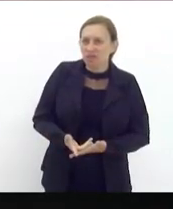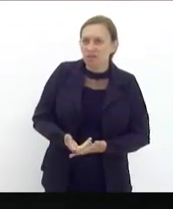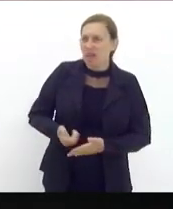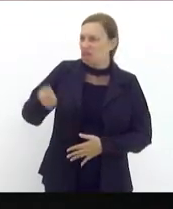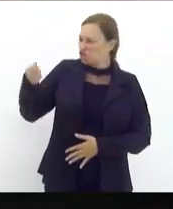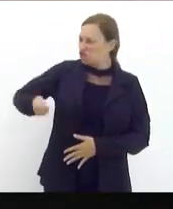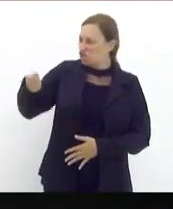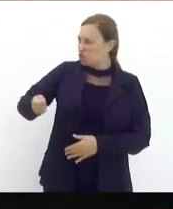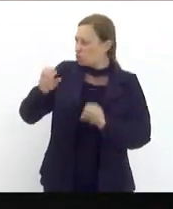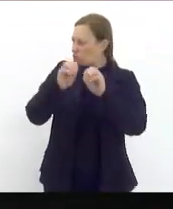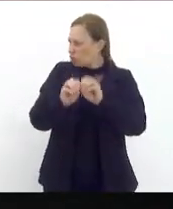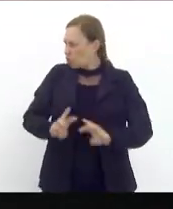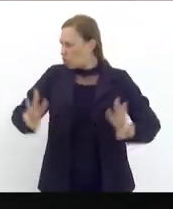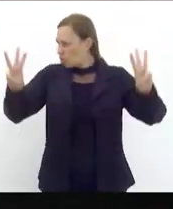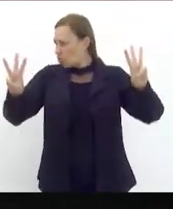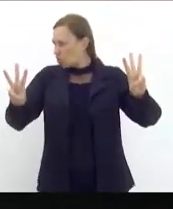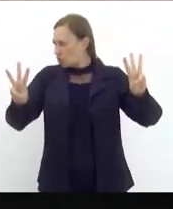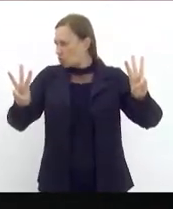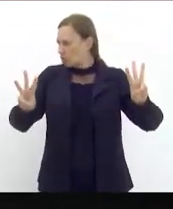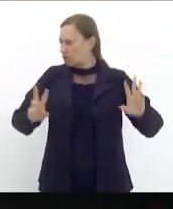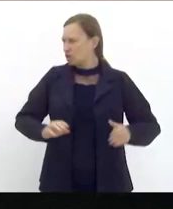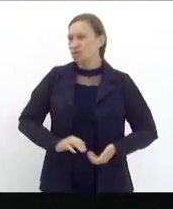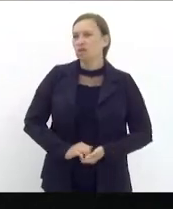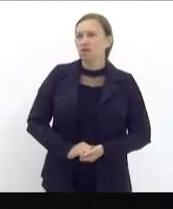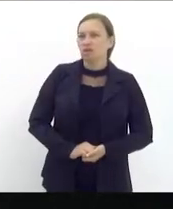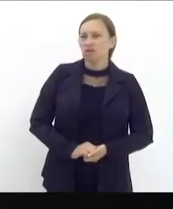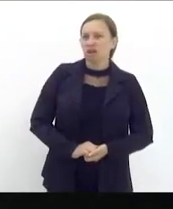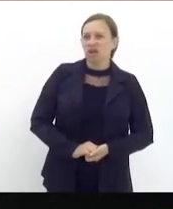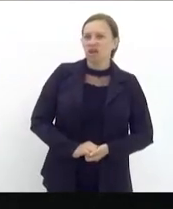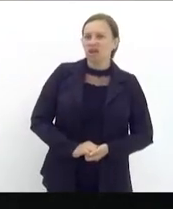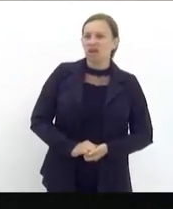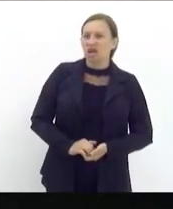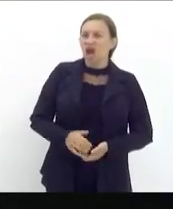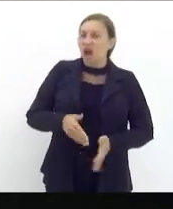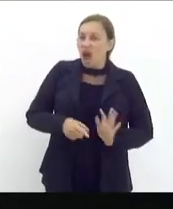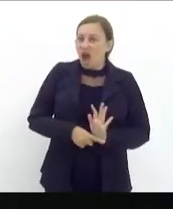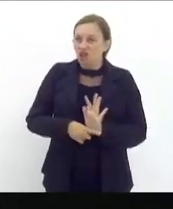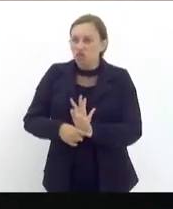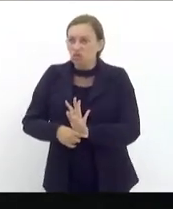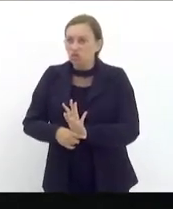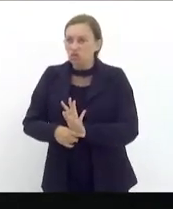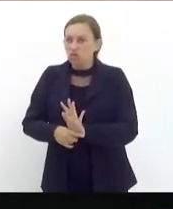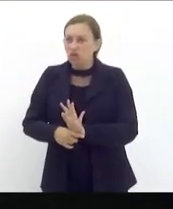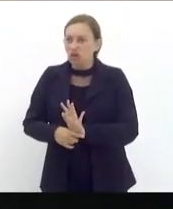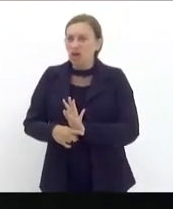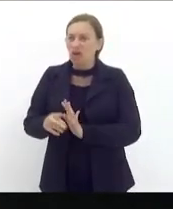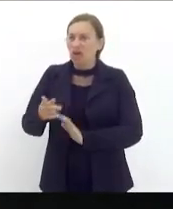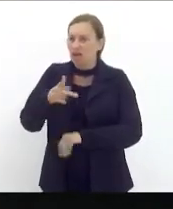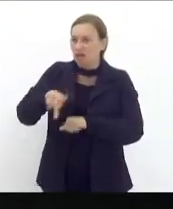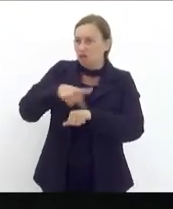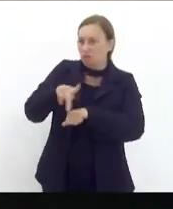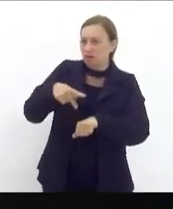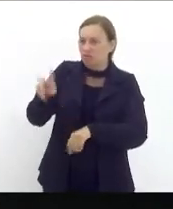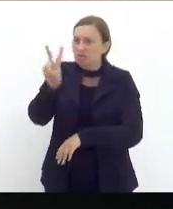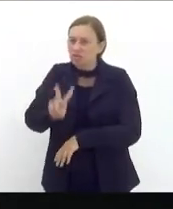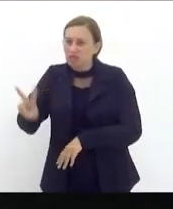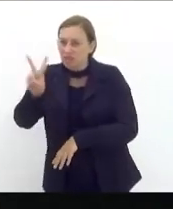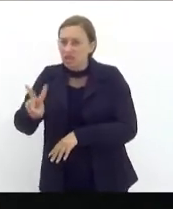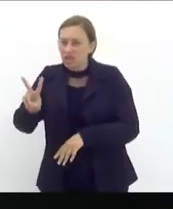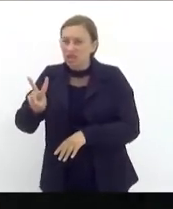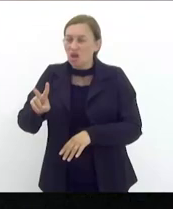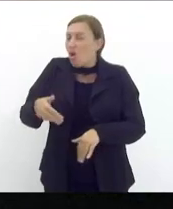ajudo deixa eu te ajudar uma organização social que ajuda a alimentar os venezuelanos que chegam pela fronteira porque estão passando